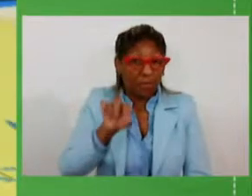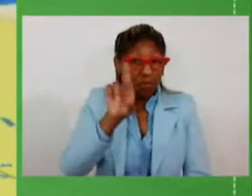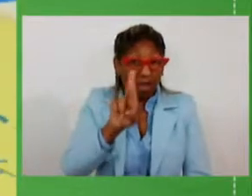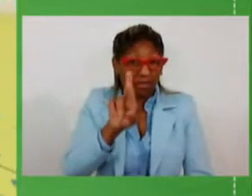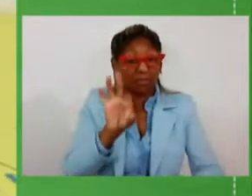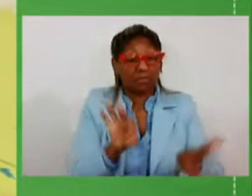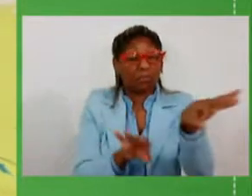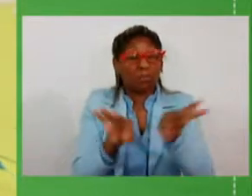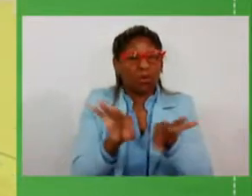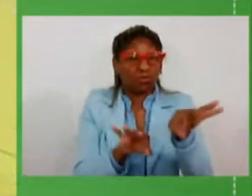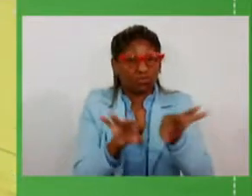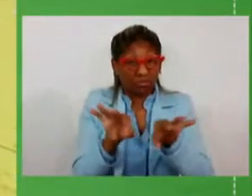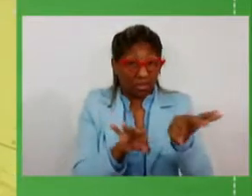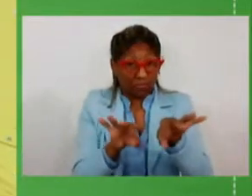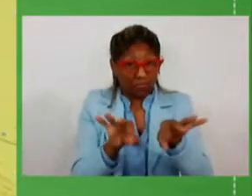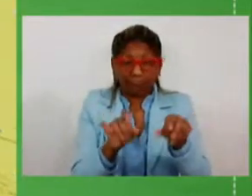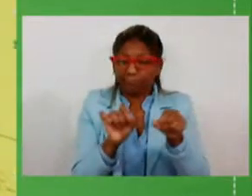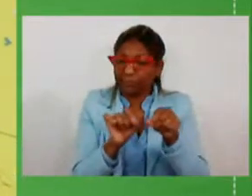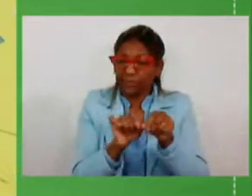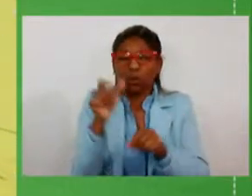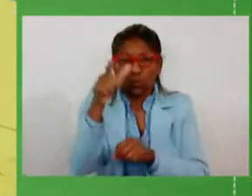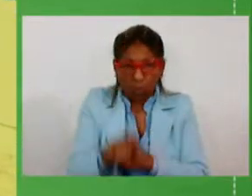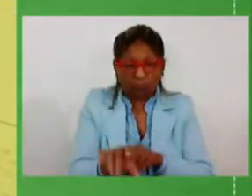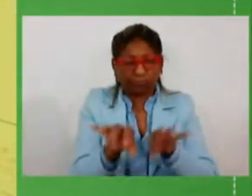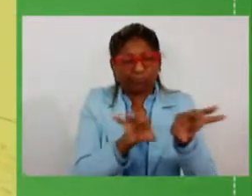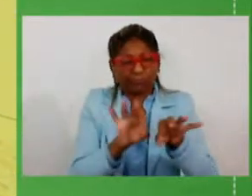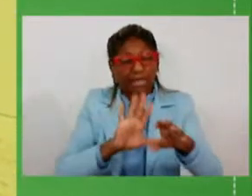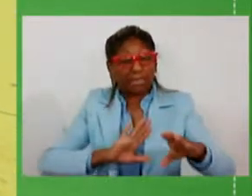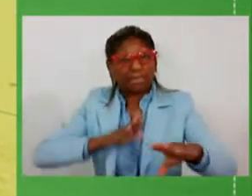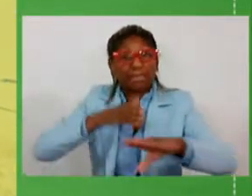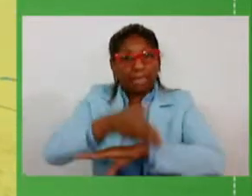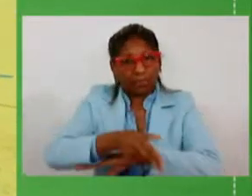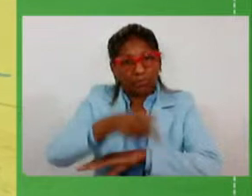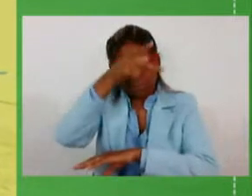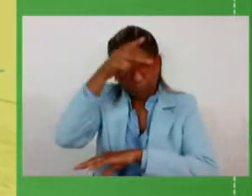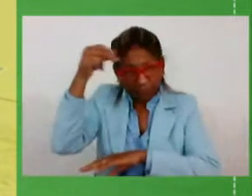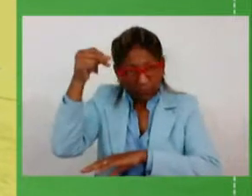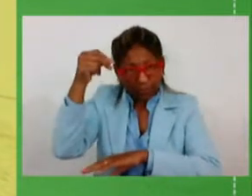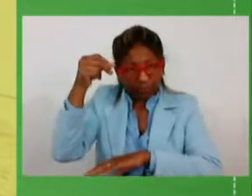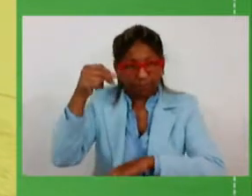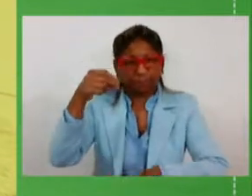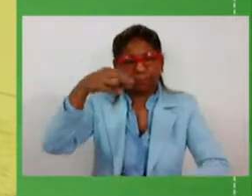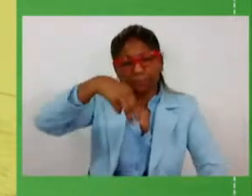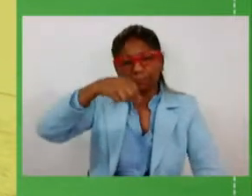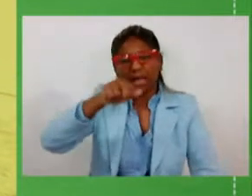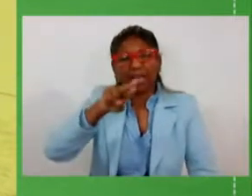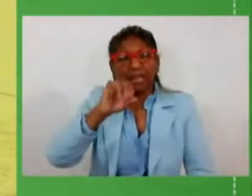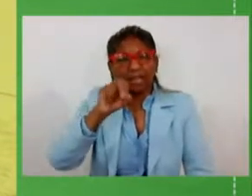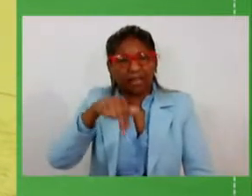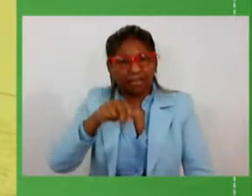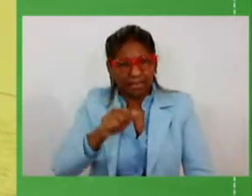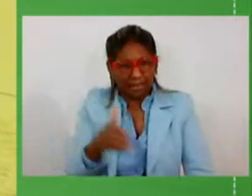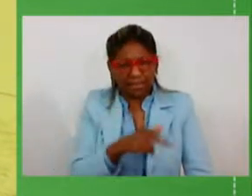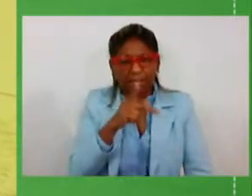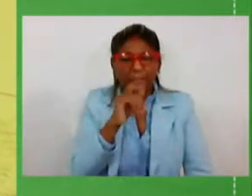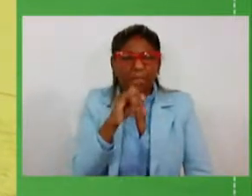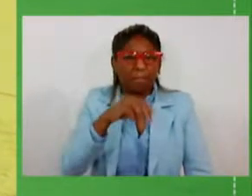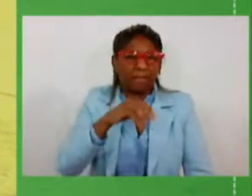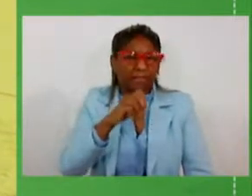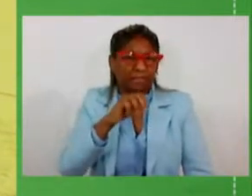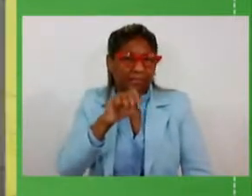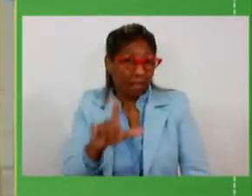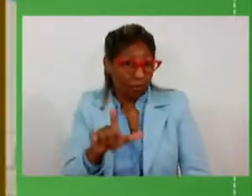que tem que ser refeito desses acessos municipais de Mariana Pimentel e Barão do Triunfo. Nós temos uma novidade